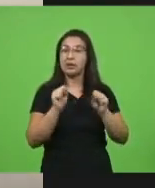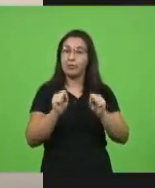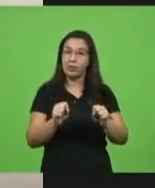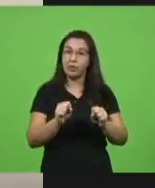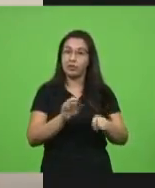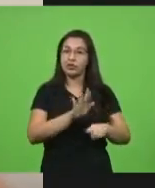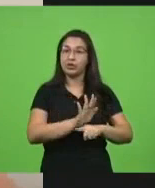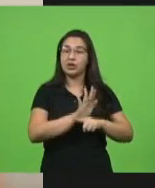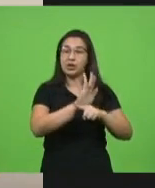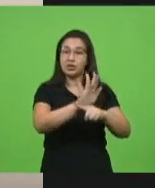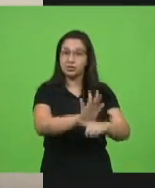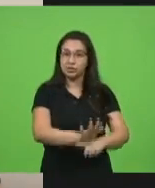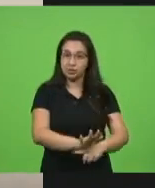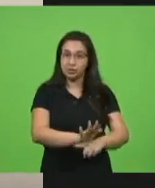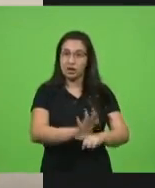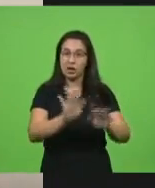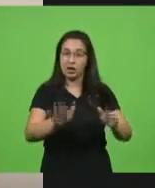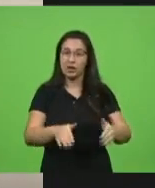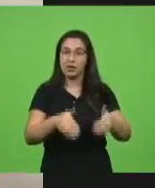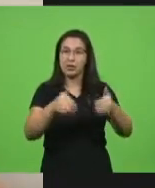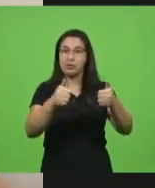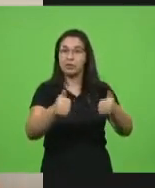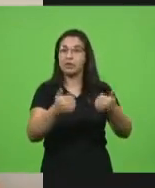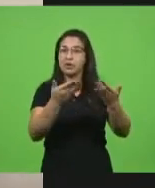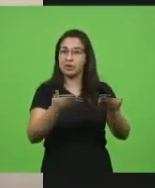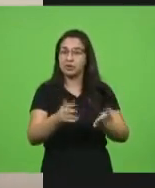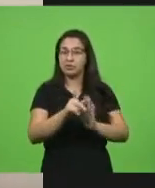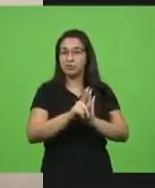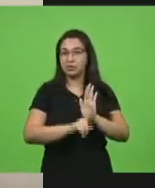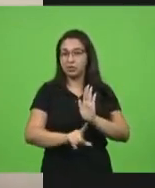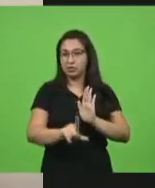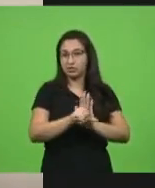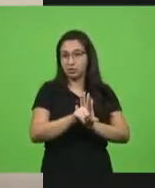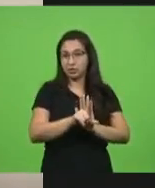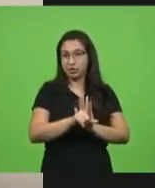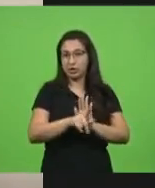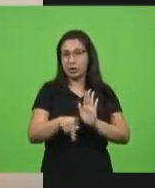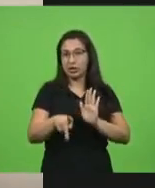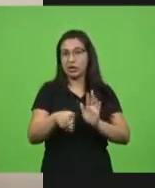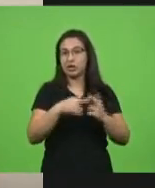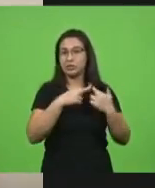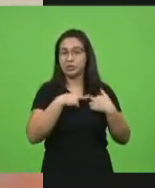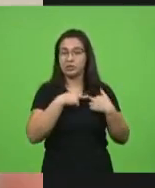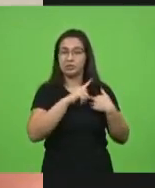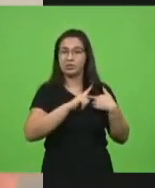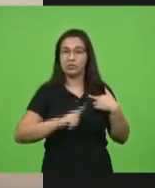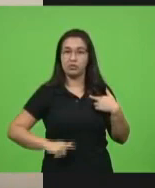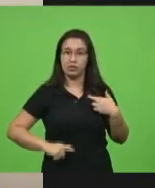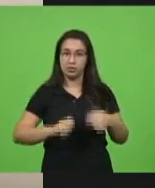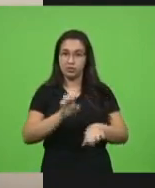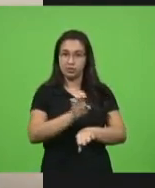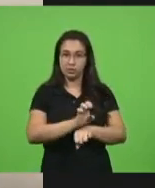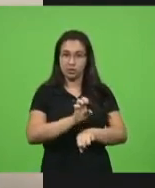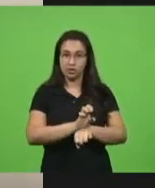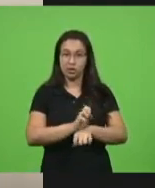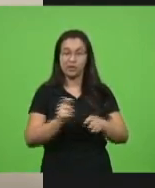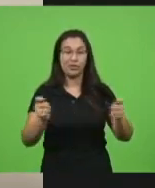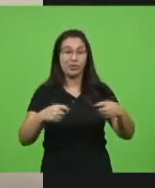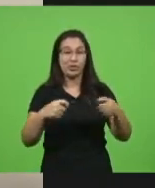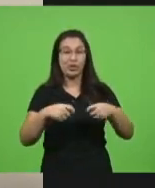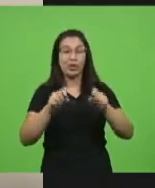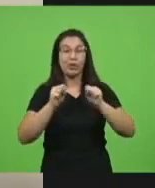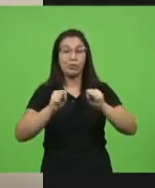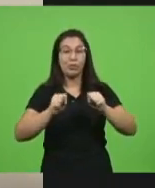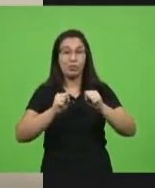e aperfeiçoar este projeto de lei do governo do estado, para que, realmente, nós possamos